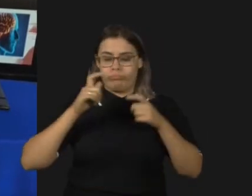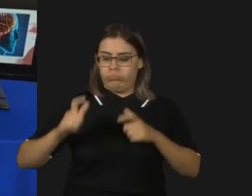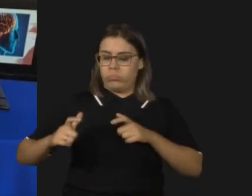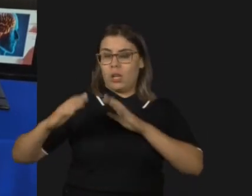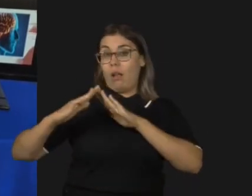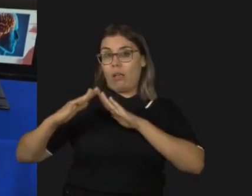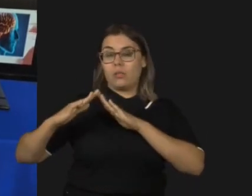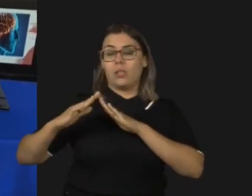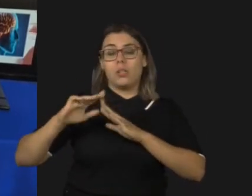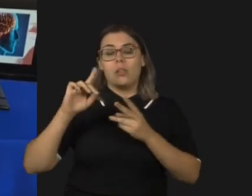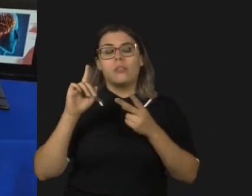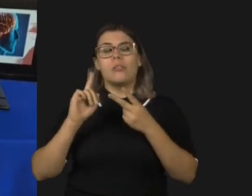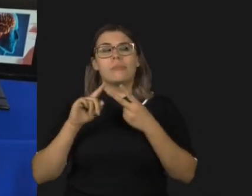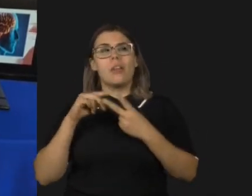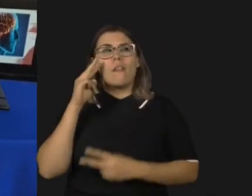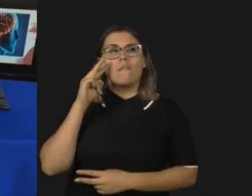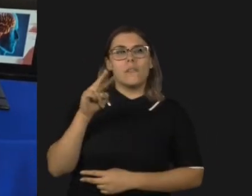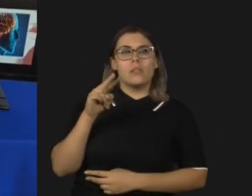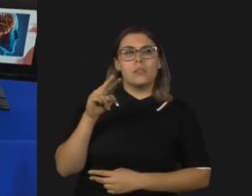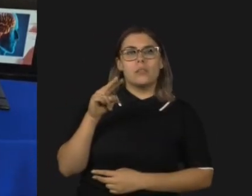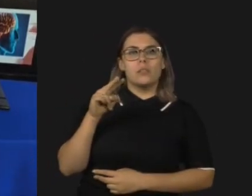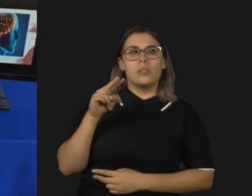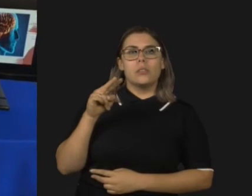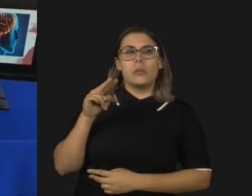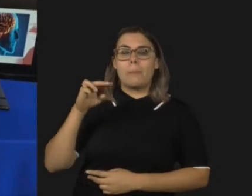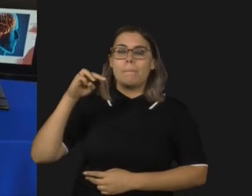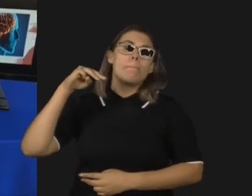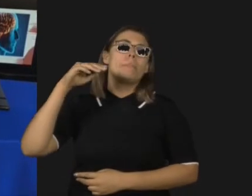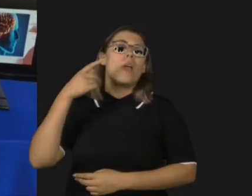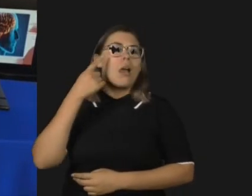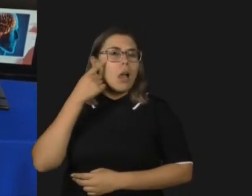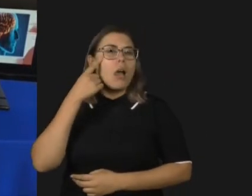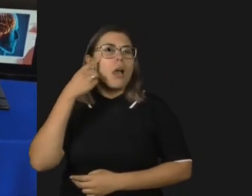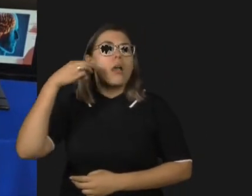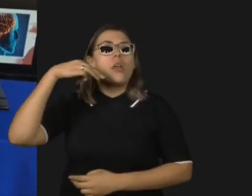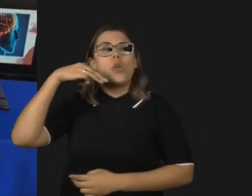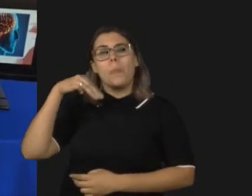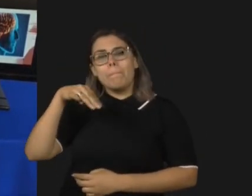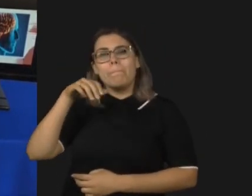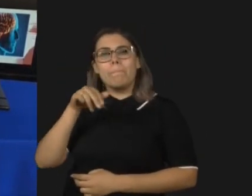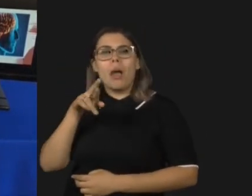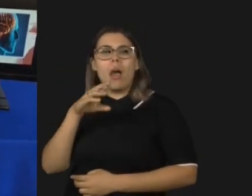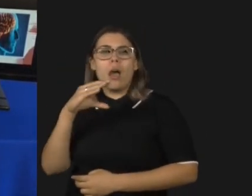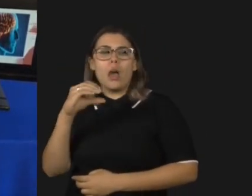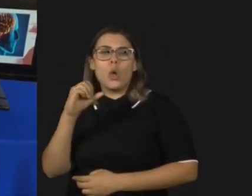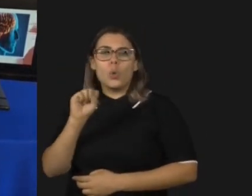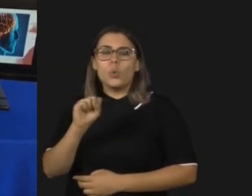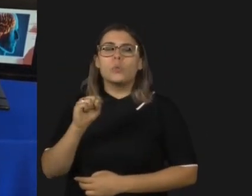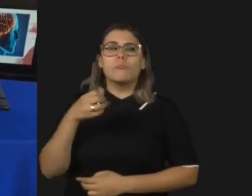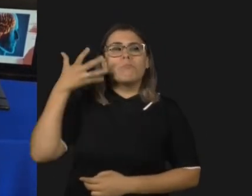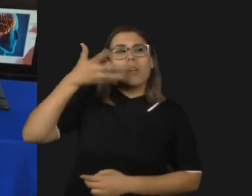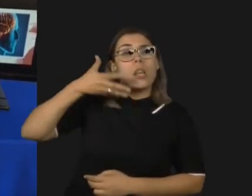ele contextualiza ainda mais. É Marcos palestrando no Congresso Genética, não é destino. São os três processos do